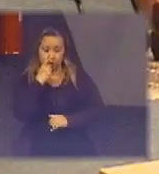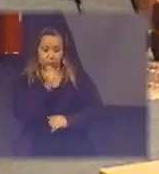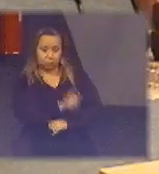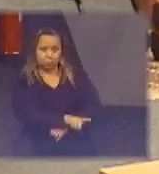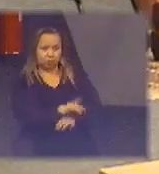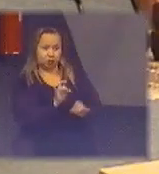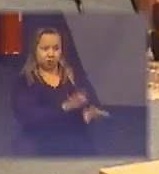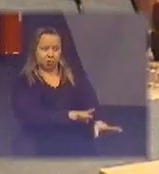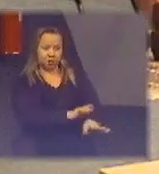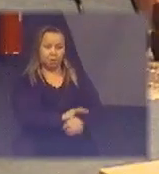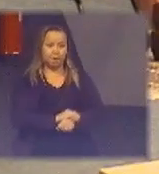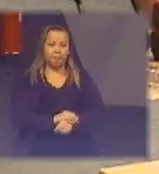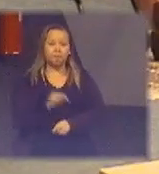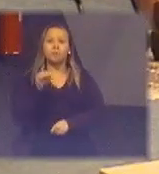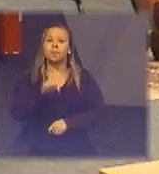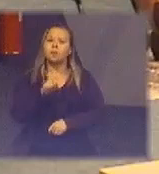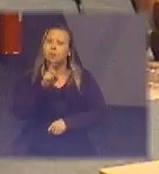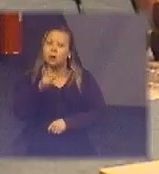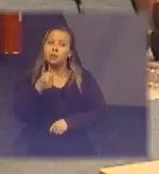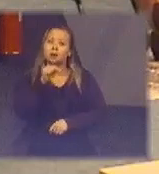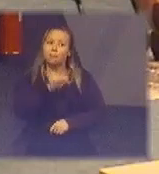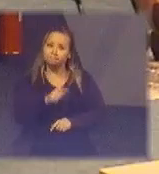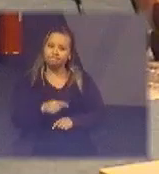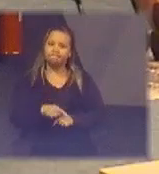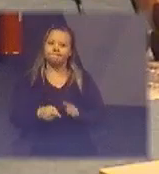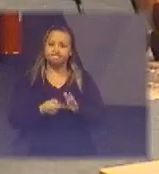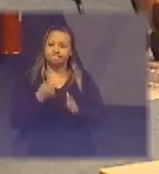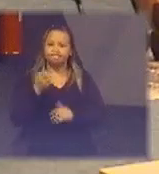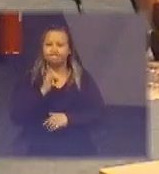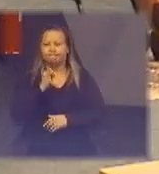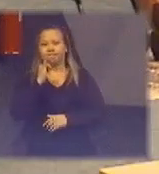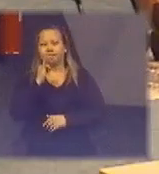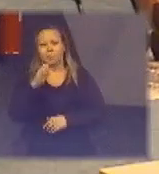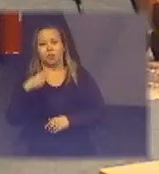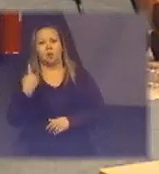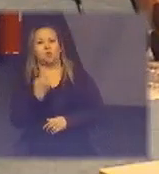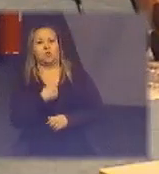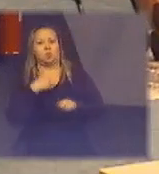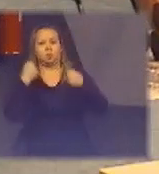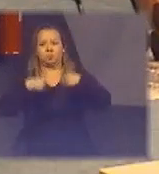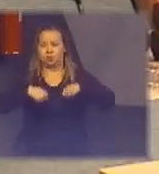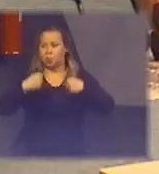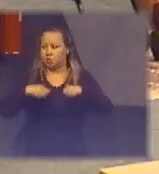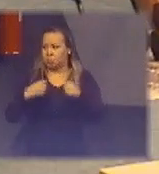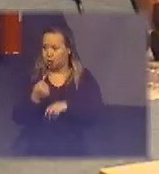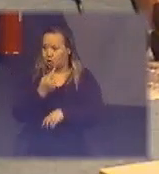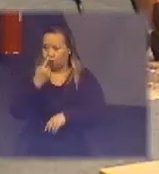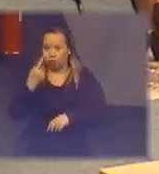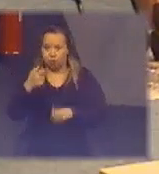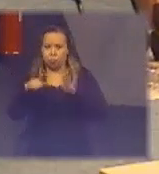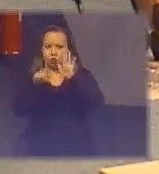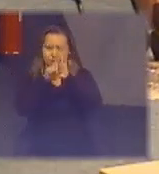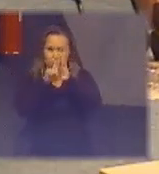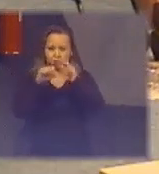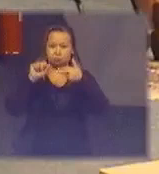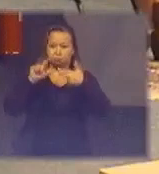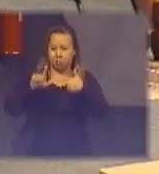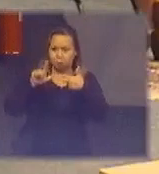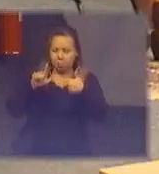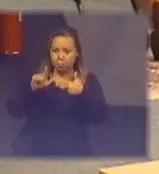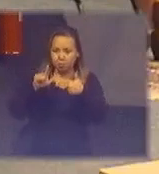essa é uma delas a gente precisa de uma de uma legislação